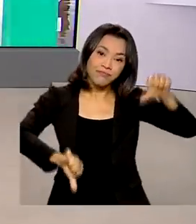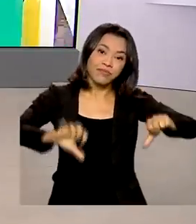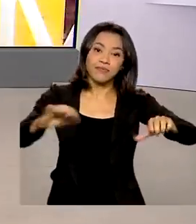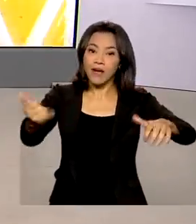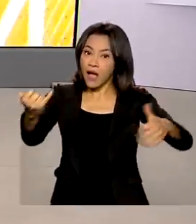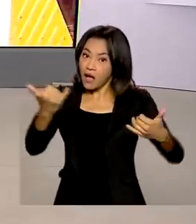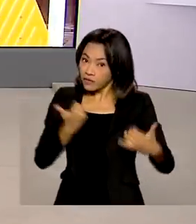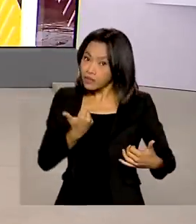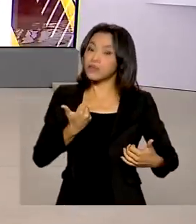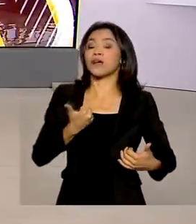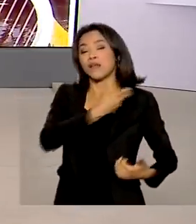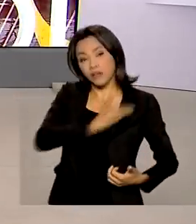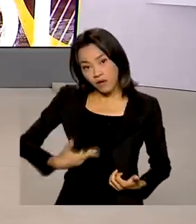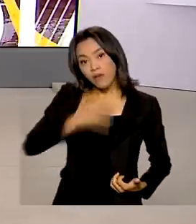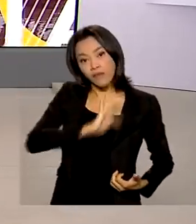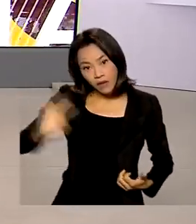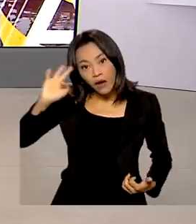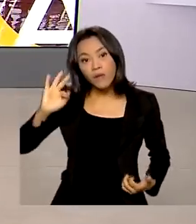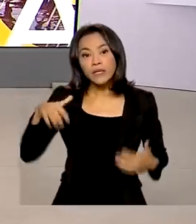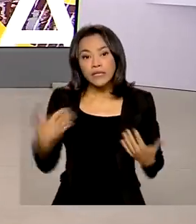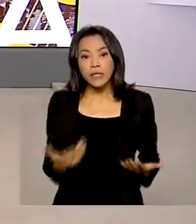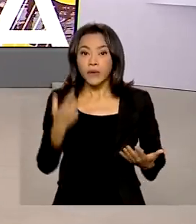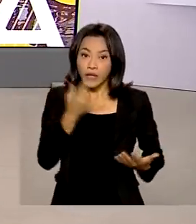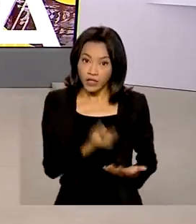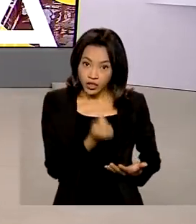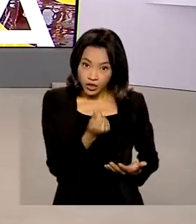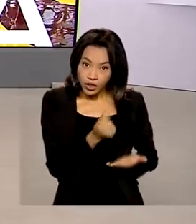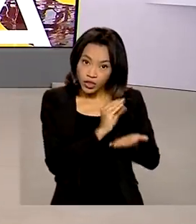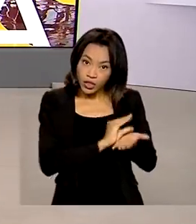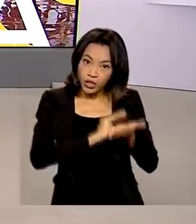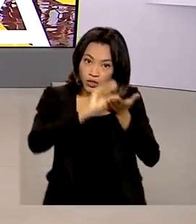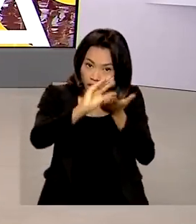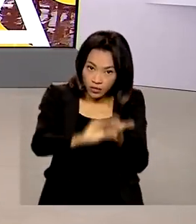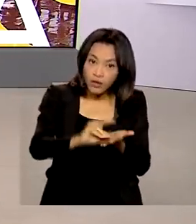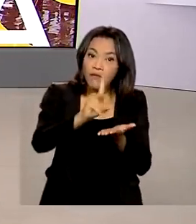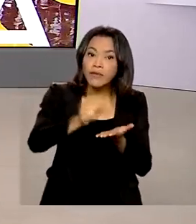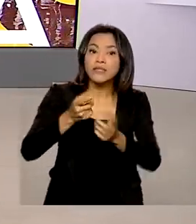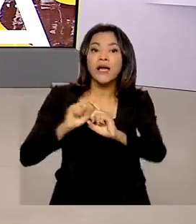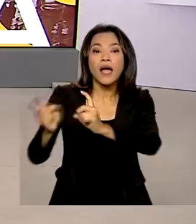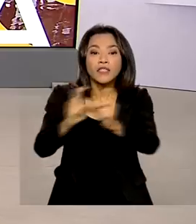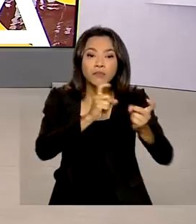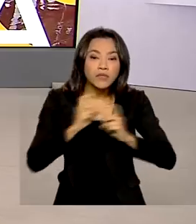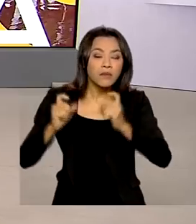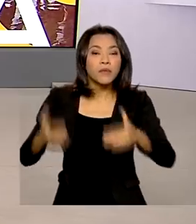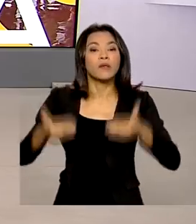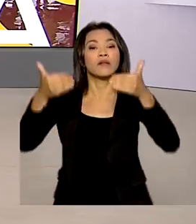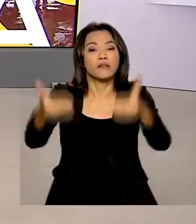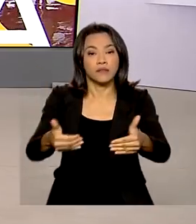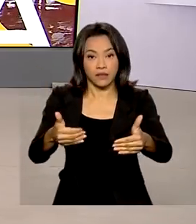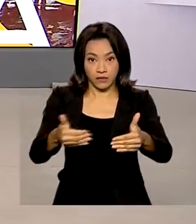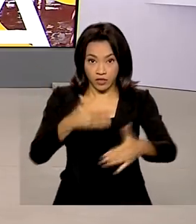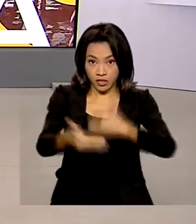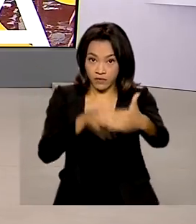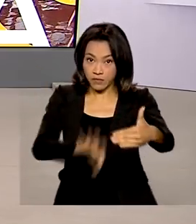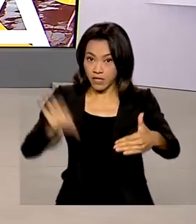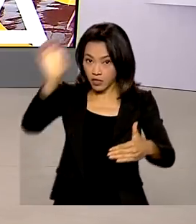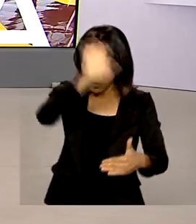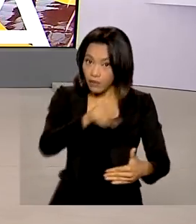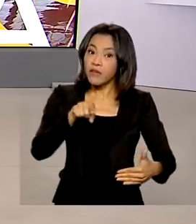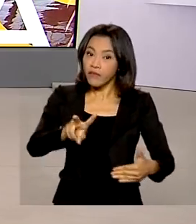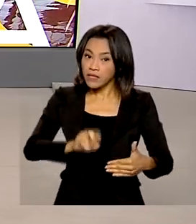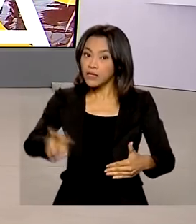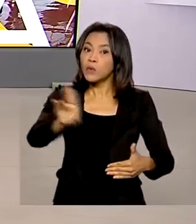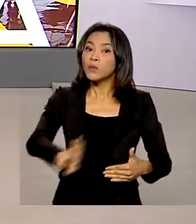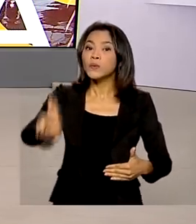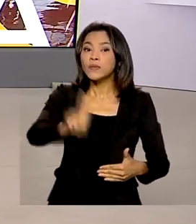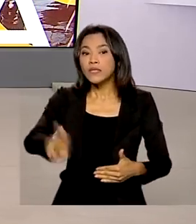pelo governo federal. O crédito extraordinário será administrado pelo Ministério do Desenvolvimento Regional e deverá ser utilizado na